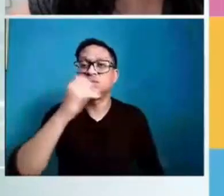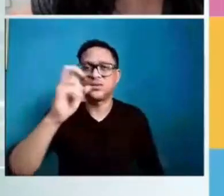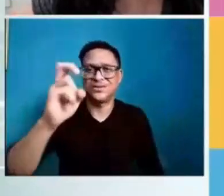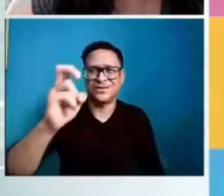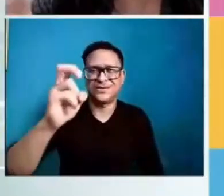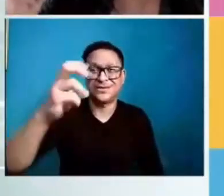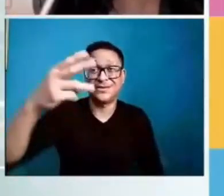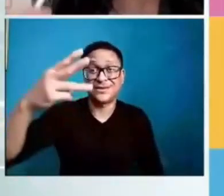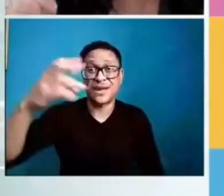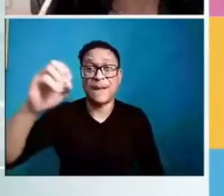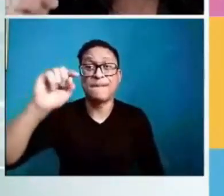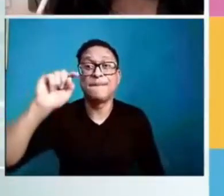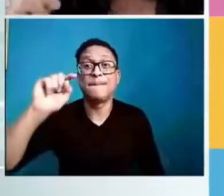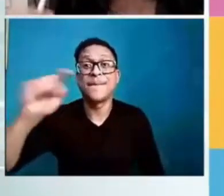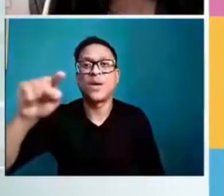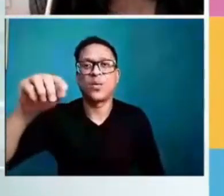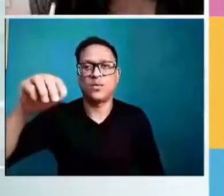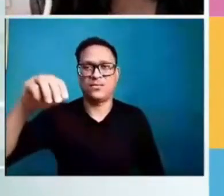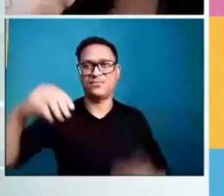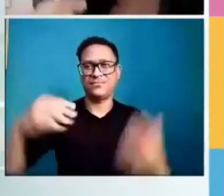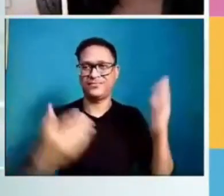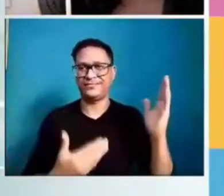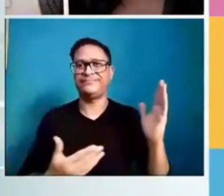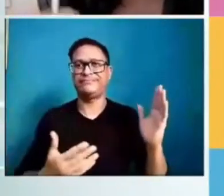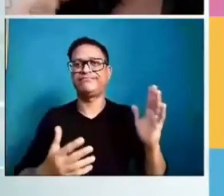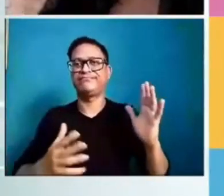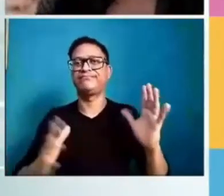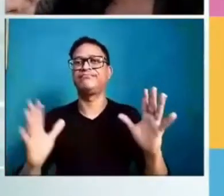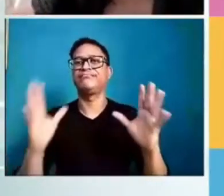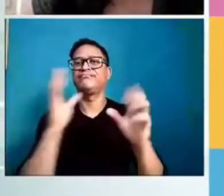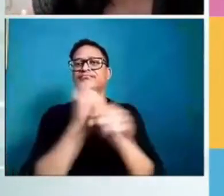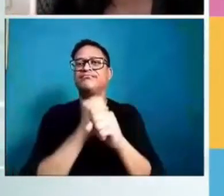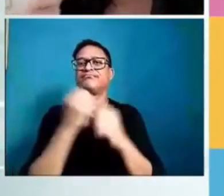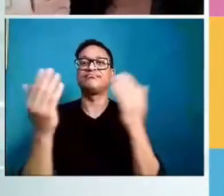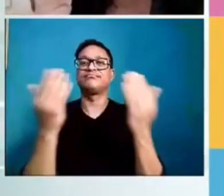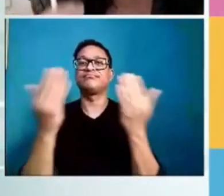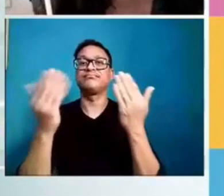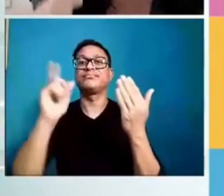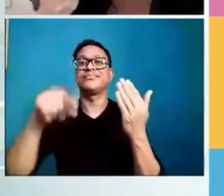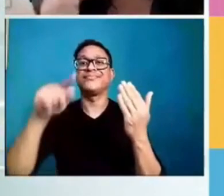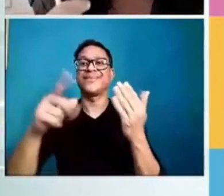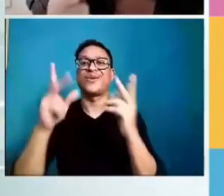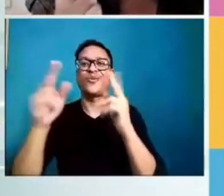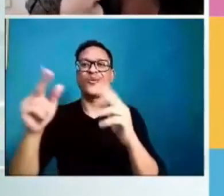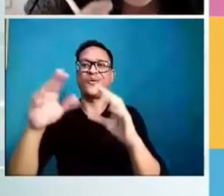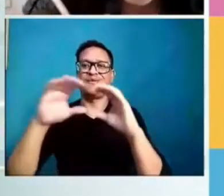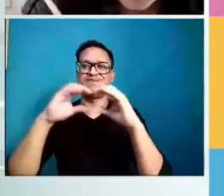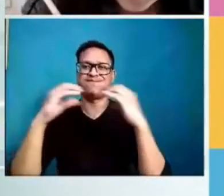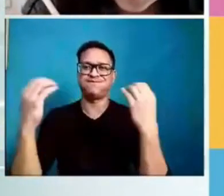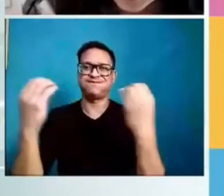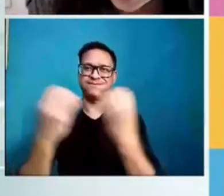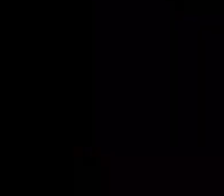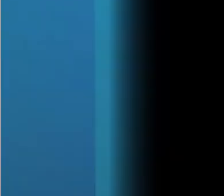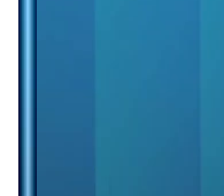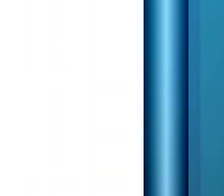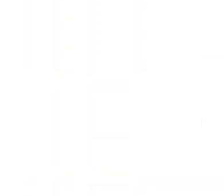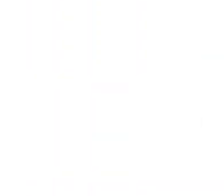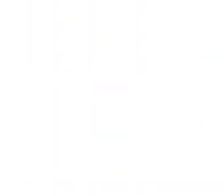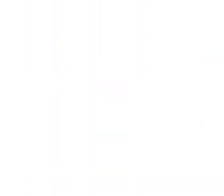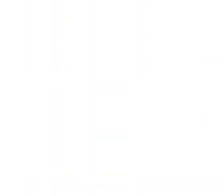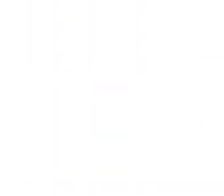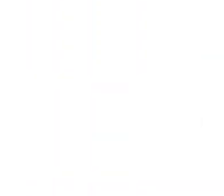Olha só, 530 mil crianças de 0 a 5 anos fazendo uso de drogas psiquiátricas.